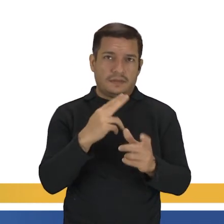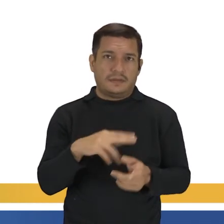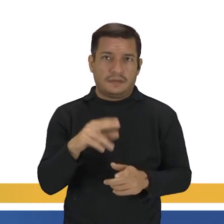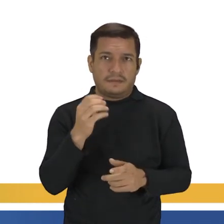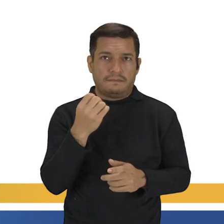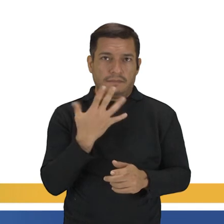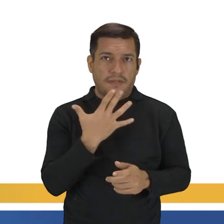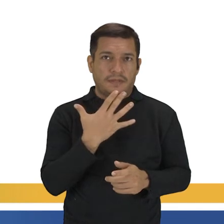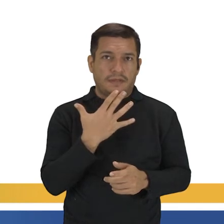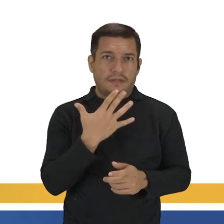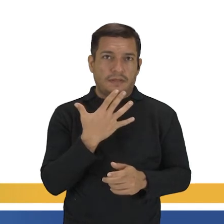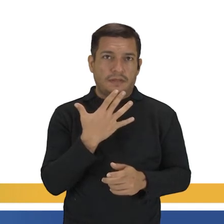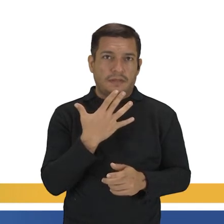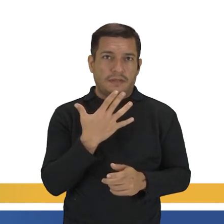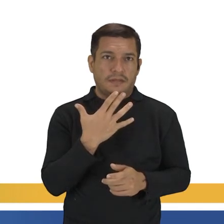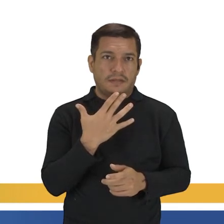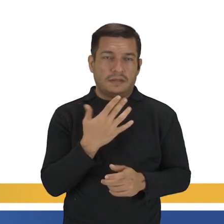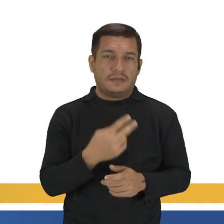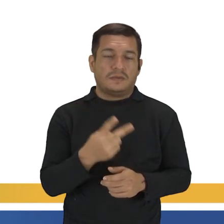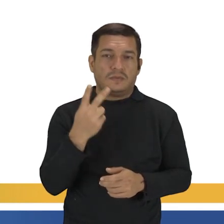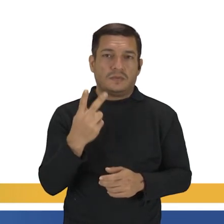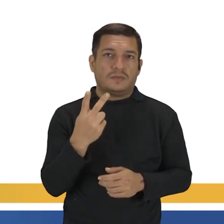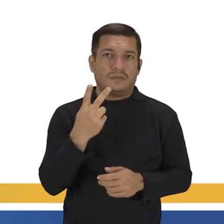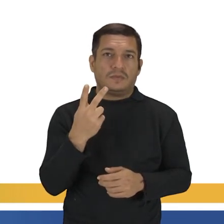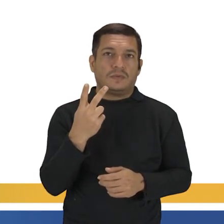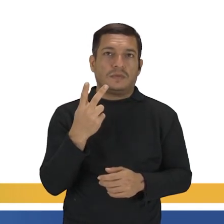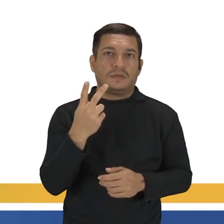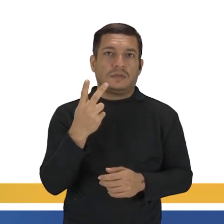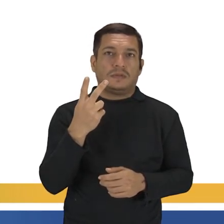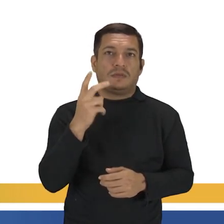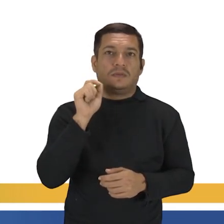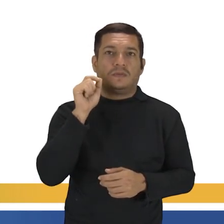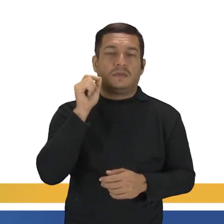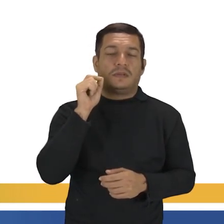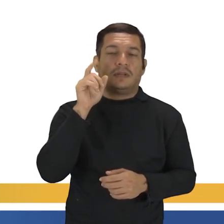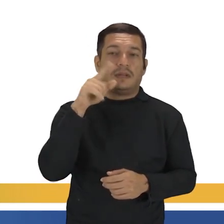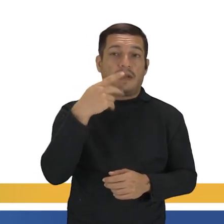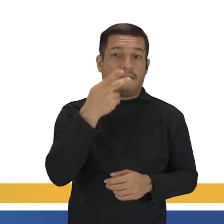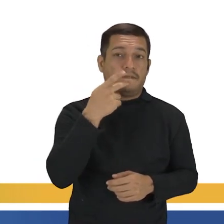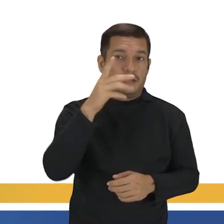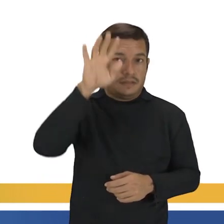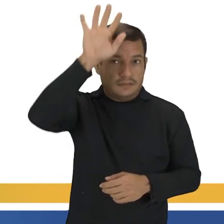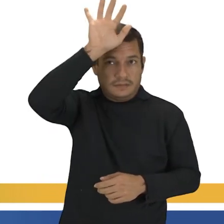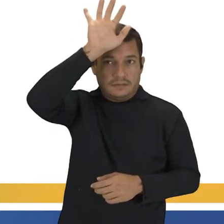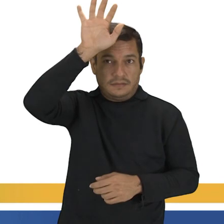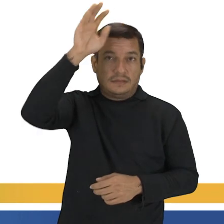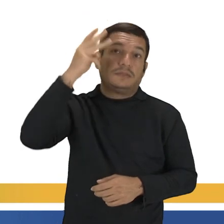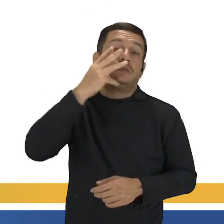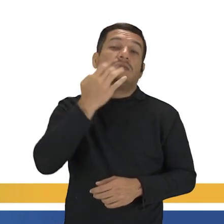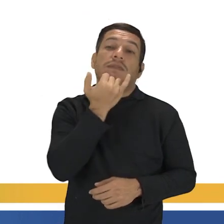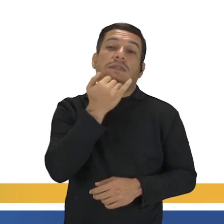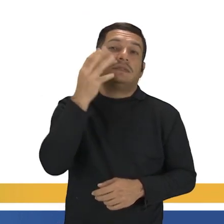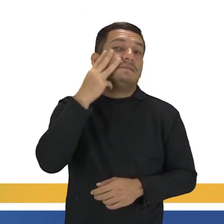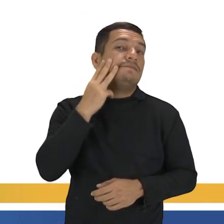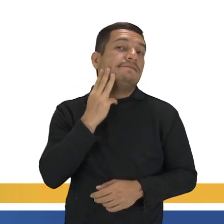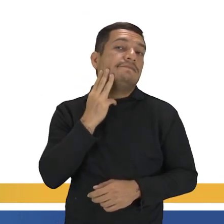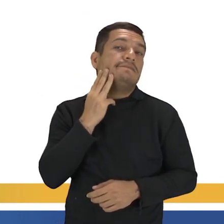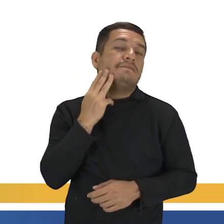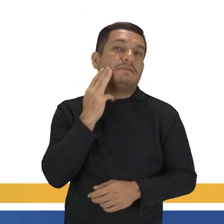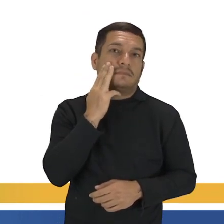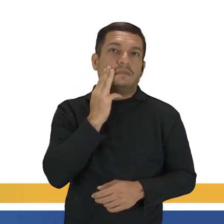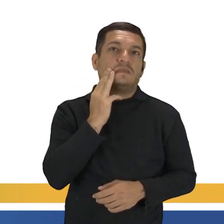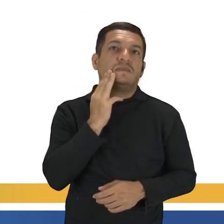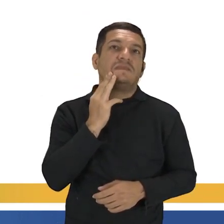mesmo? Né? Esses dois balõezinhos aí são a fala do Cebolinha. Do Cascão, desculpa. De repente,